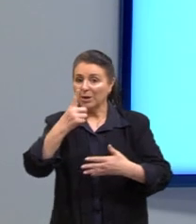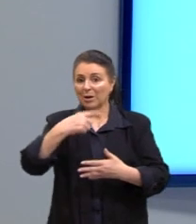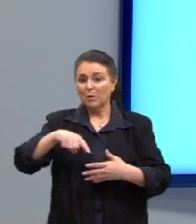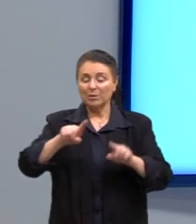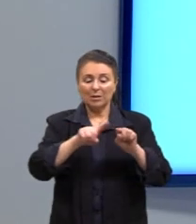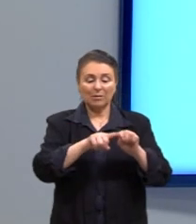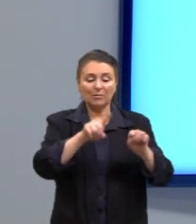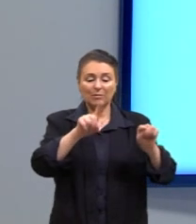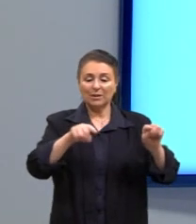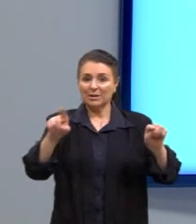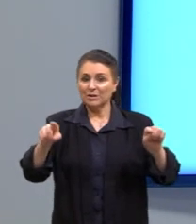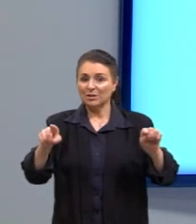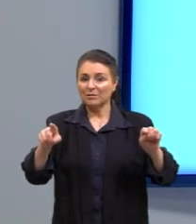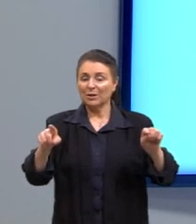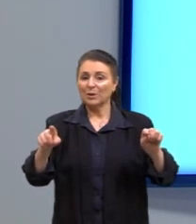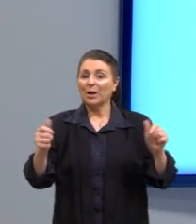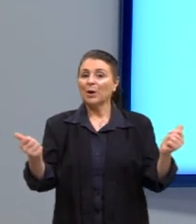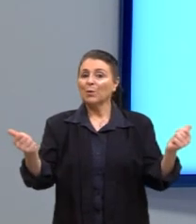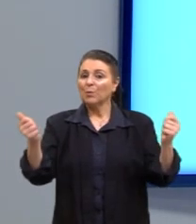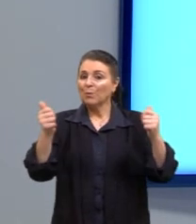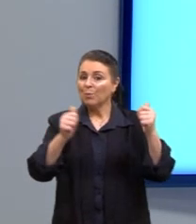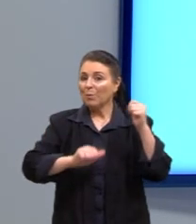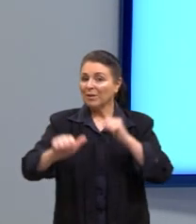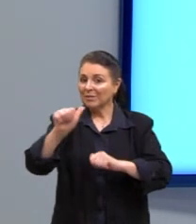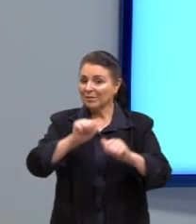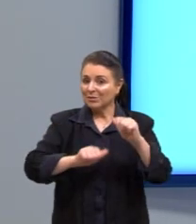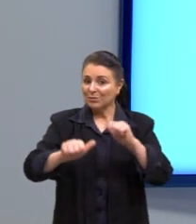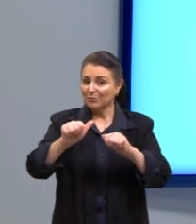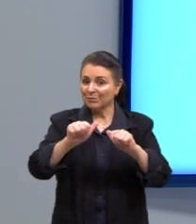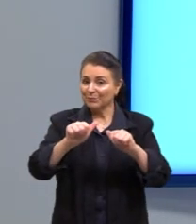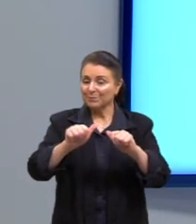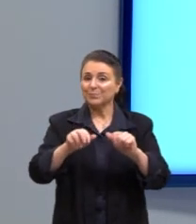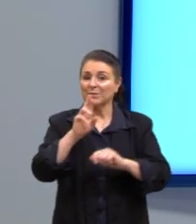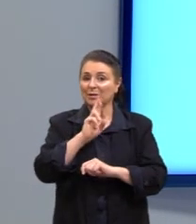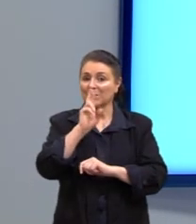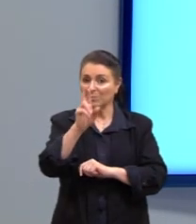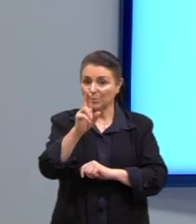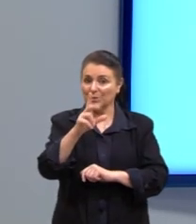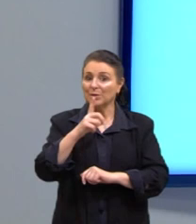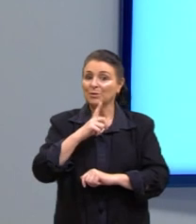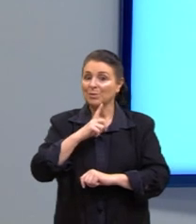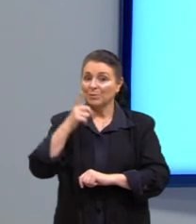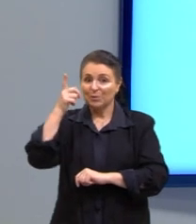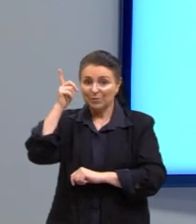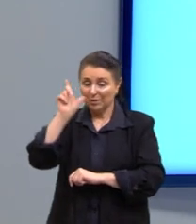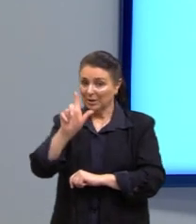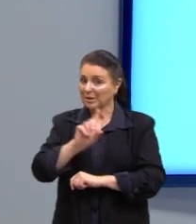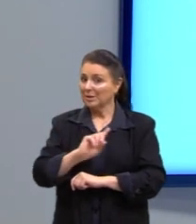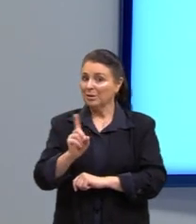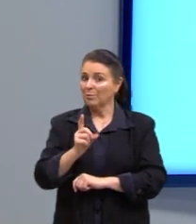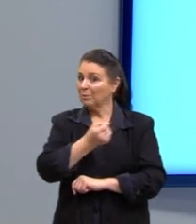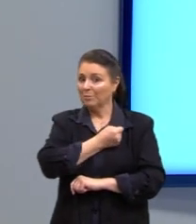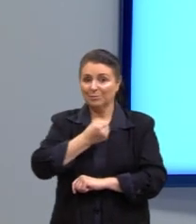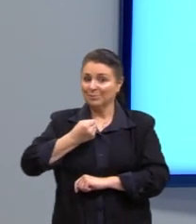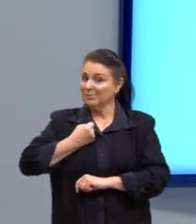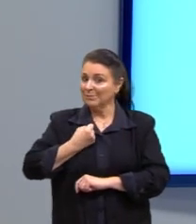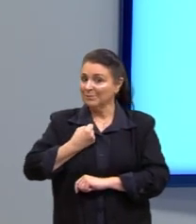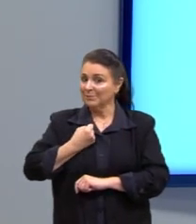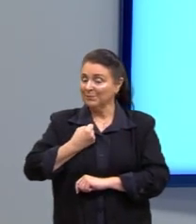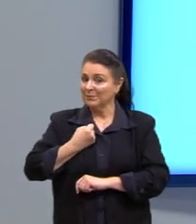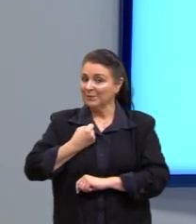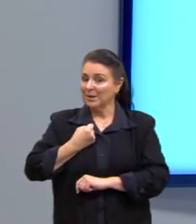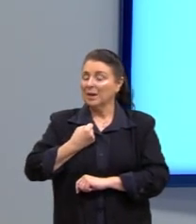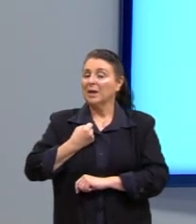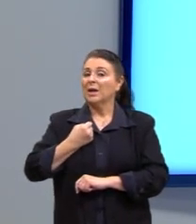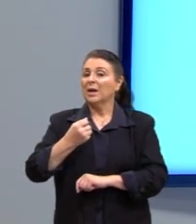variável qualitativa. E agora a nossa resposta ali que nós vamos obter não é mais um número. Ela